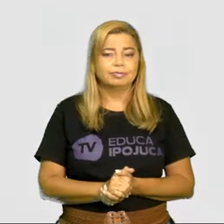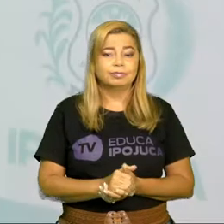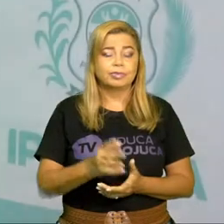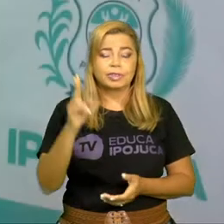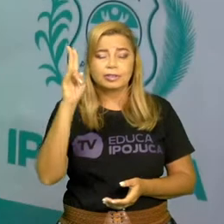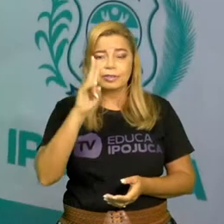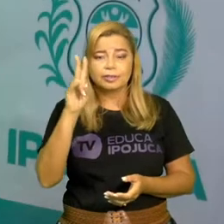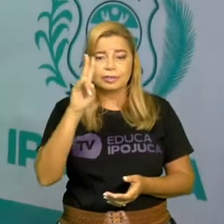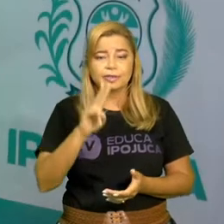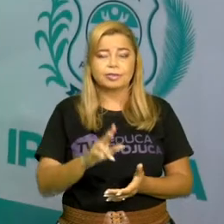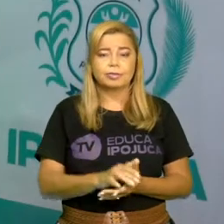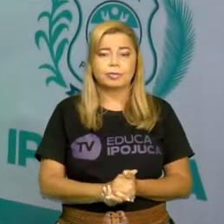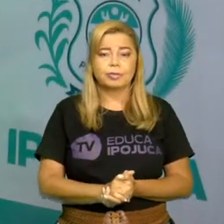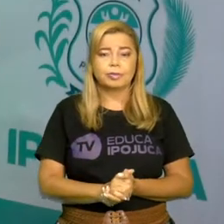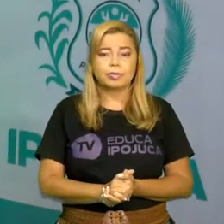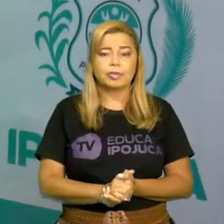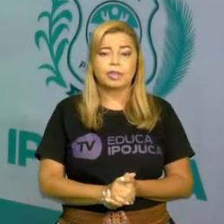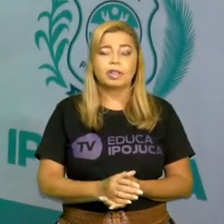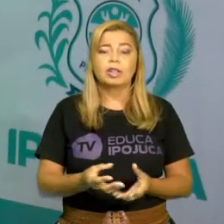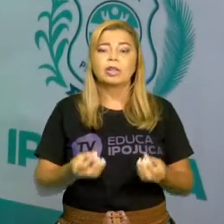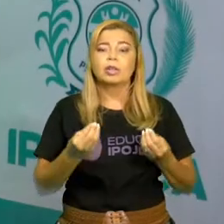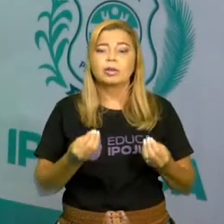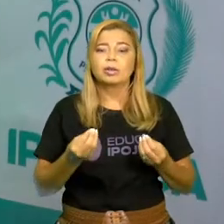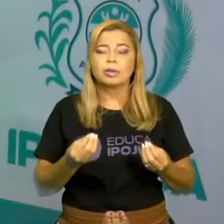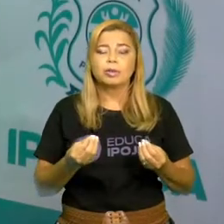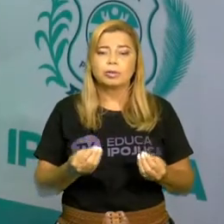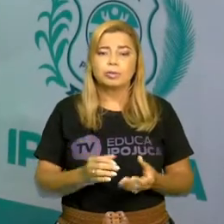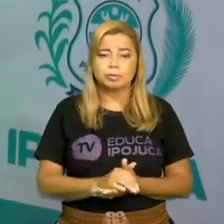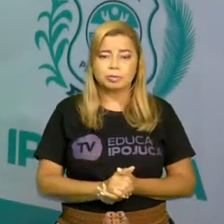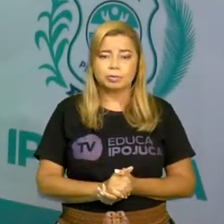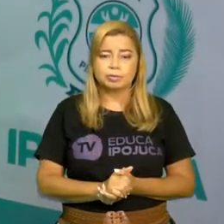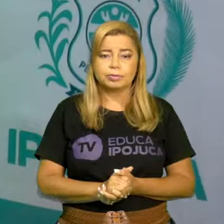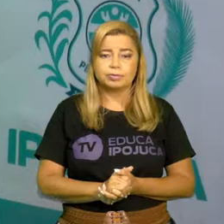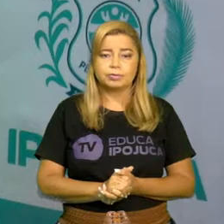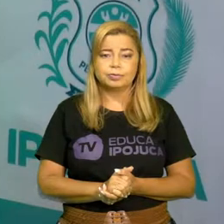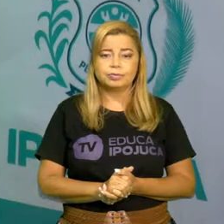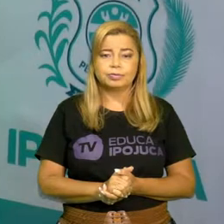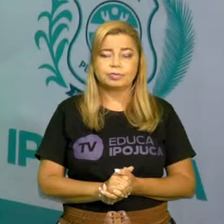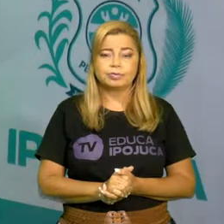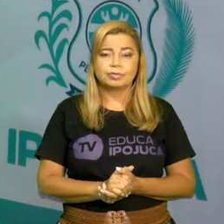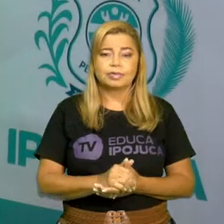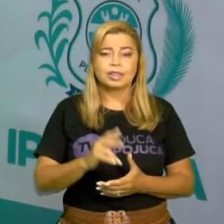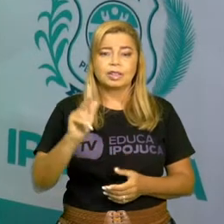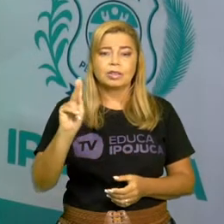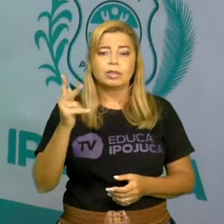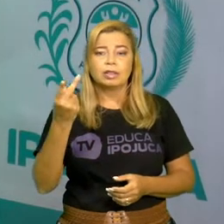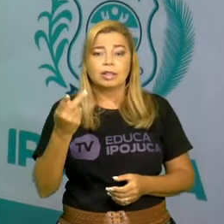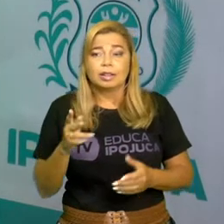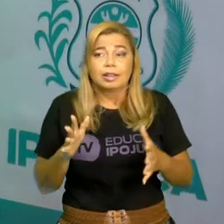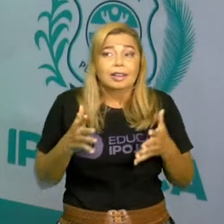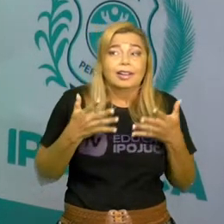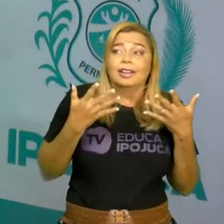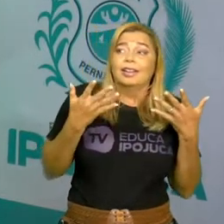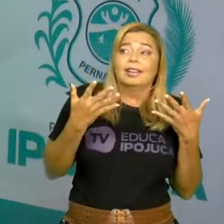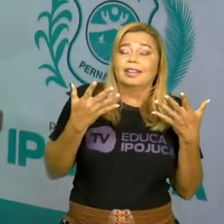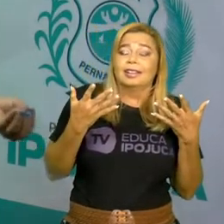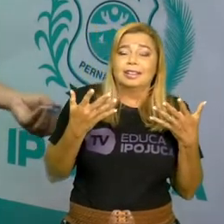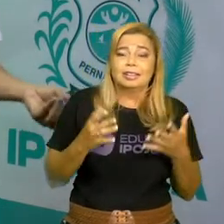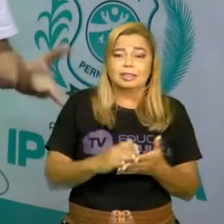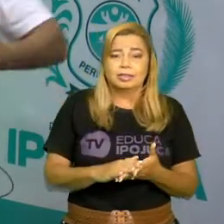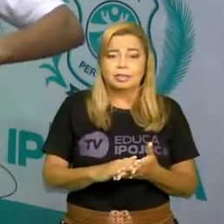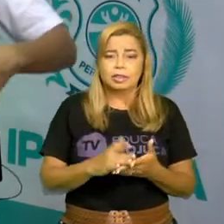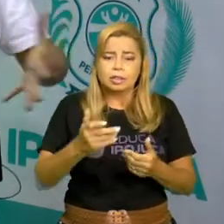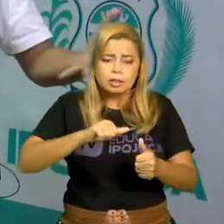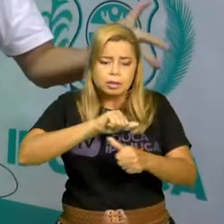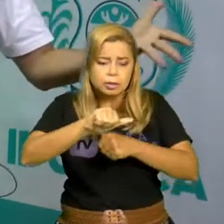Veja, como a gente viu aí, entender o quê? O H é uma letra incrível e muda as coisas de lugar.